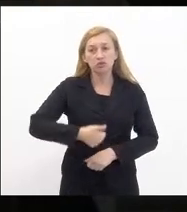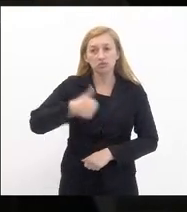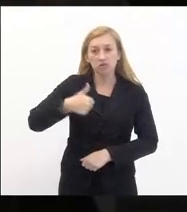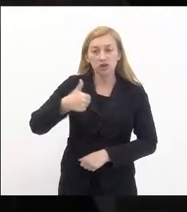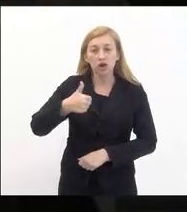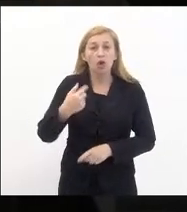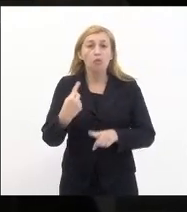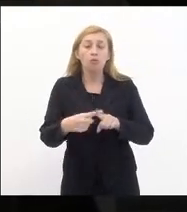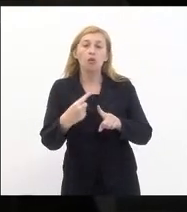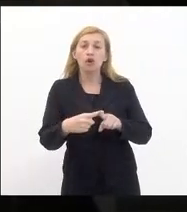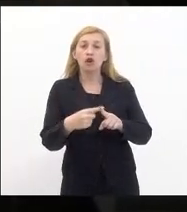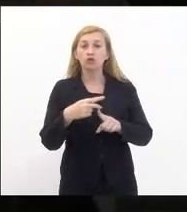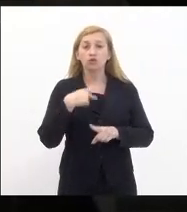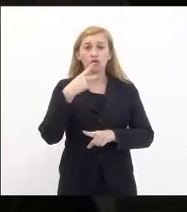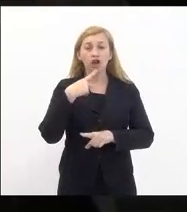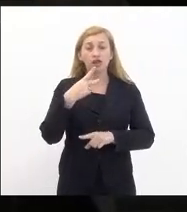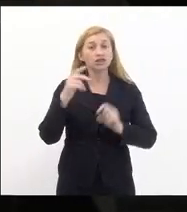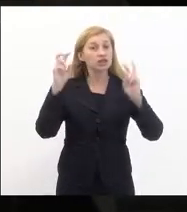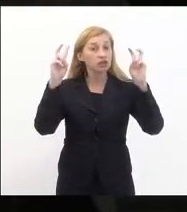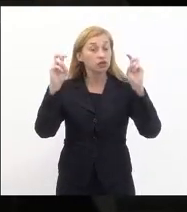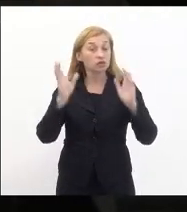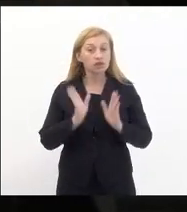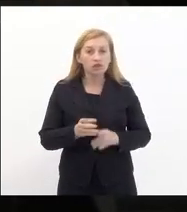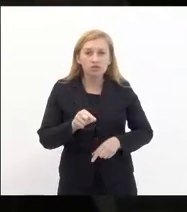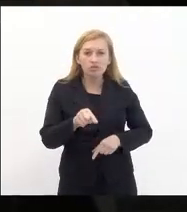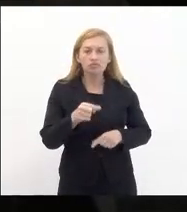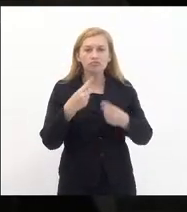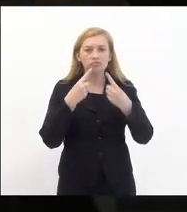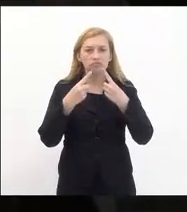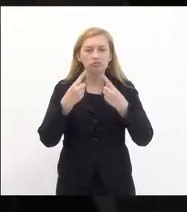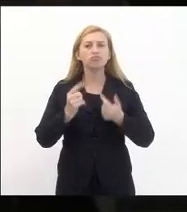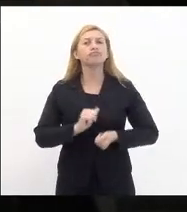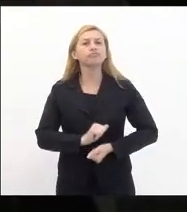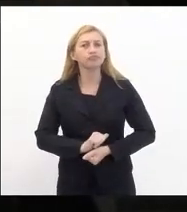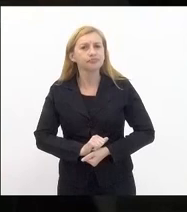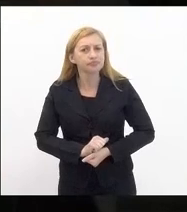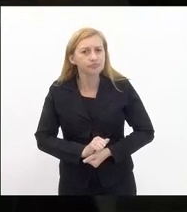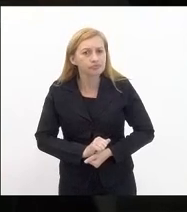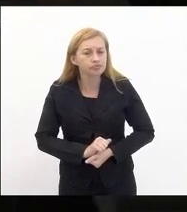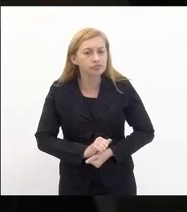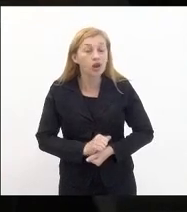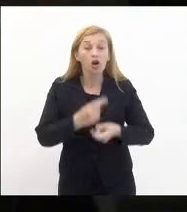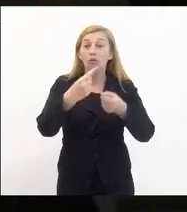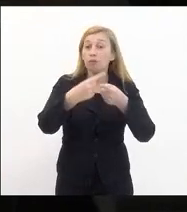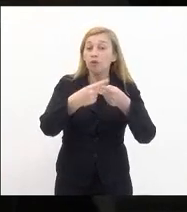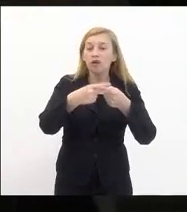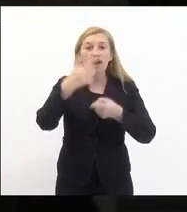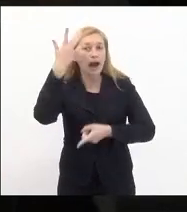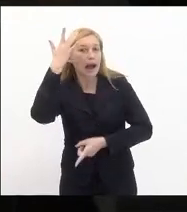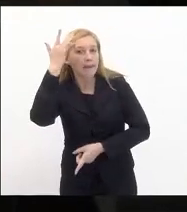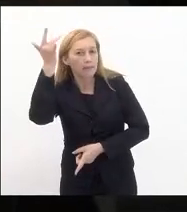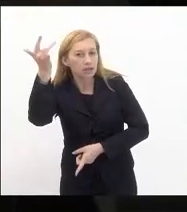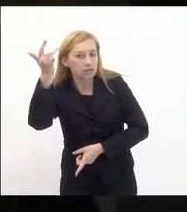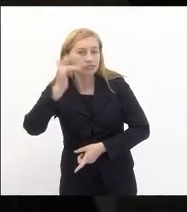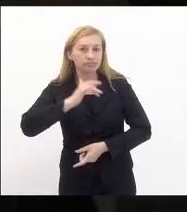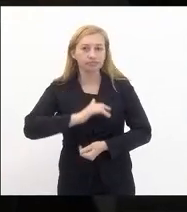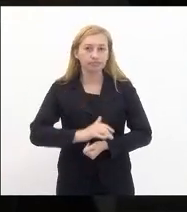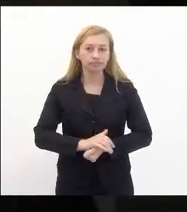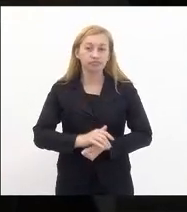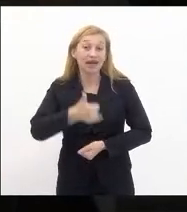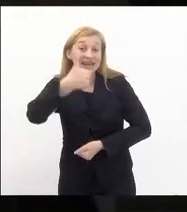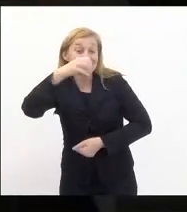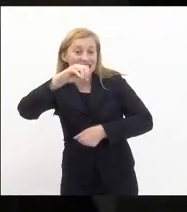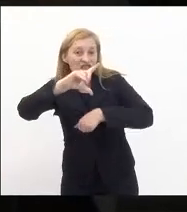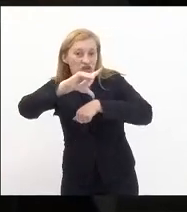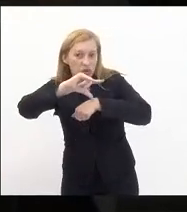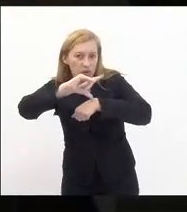por que que eu estou se tirando trazendo isso aqui a debate deputado Lucinho porque amanhã às 10